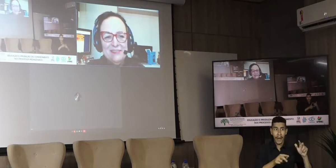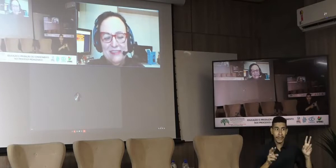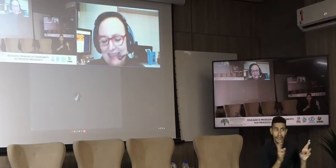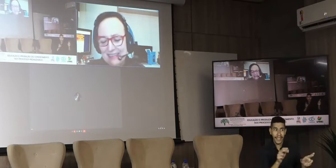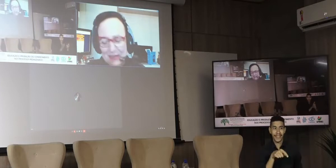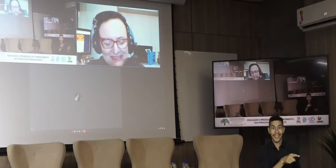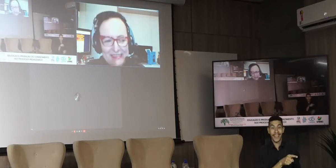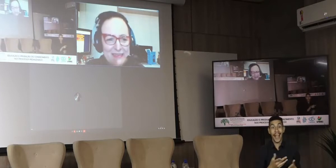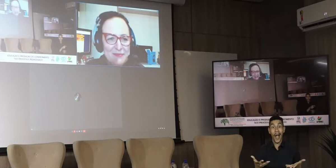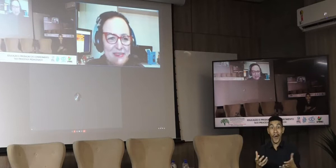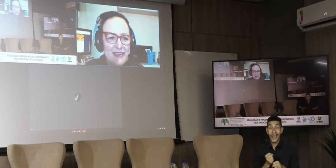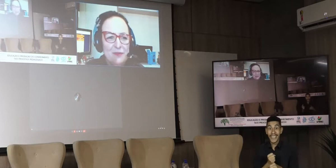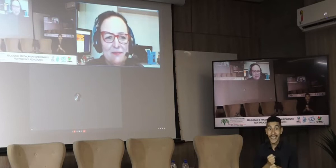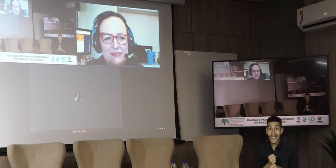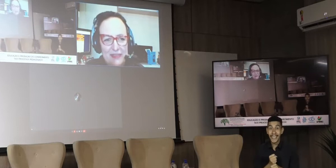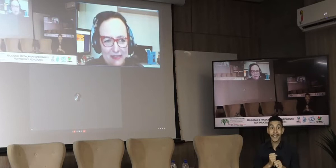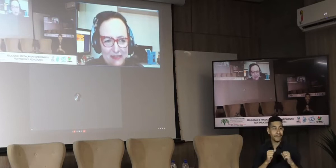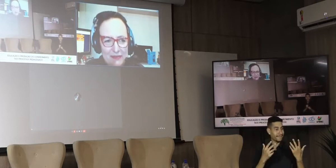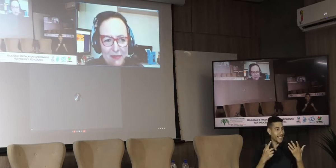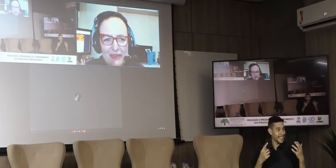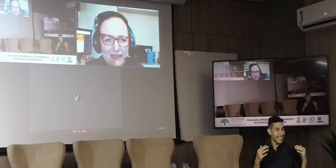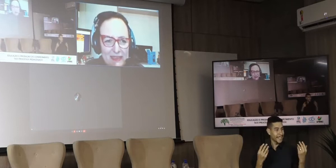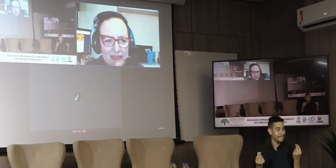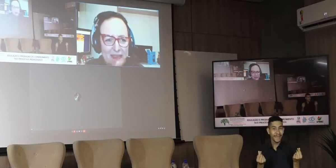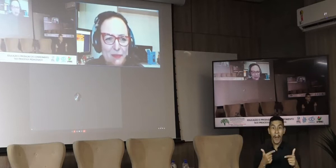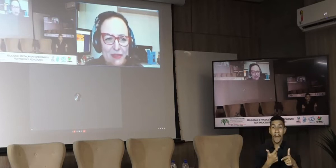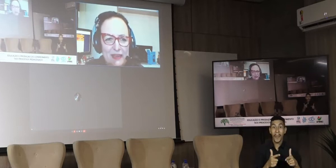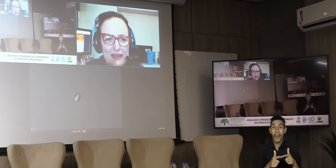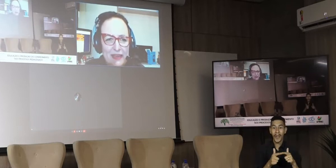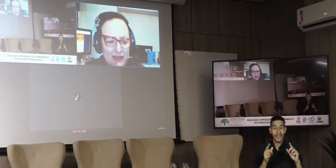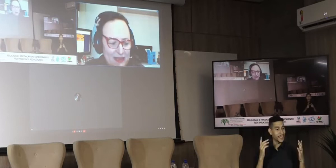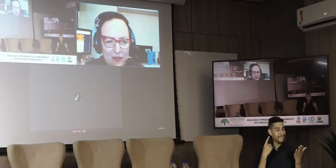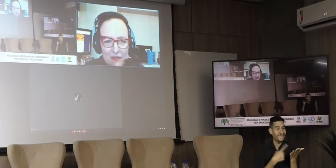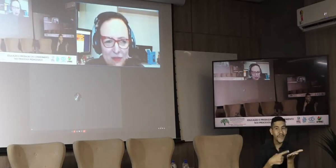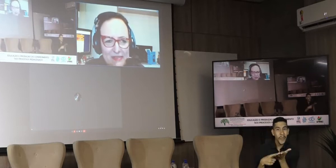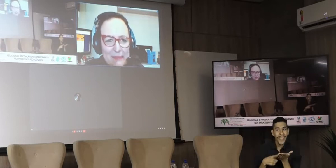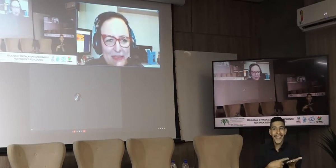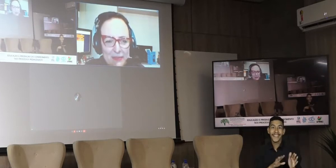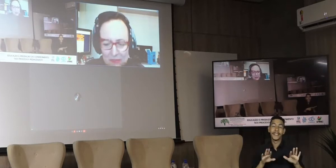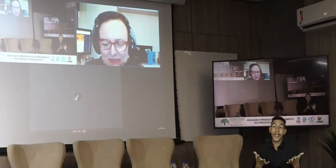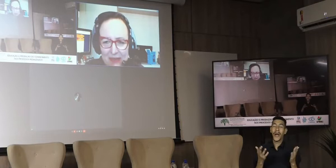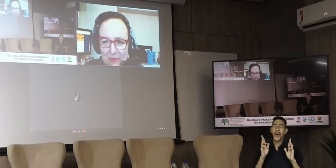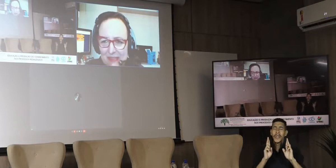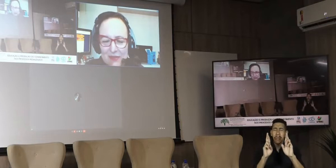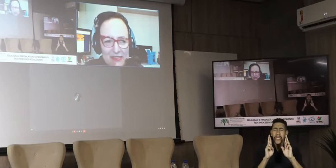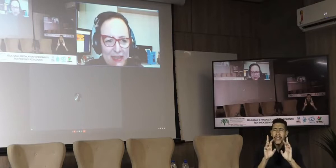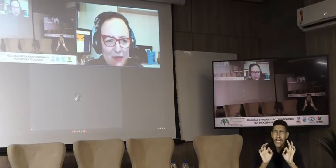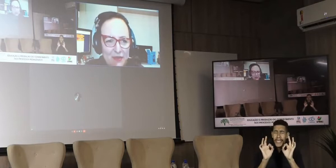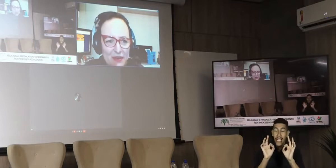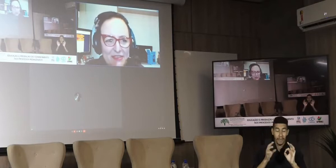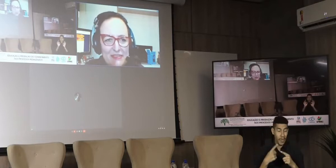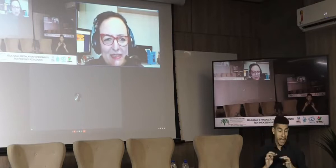as atividades Que nós já tínhamos Aqui com vocês Então é uma alegria Estar aqui Poder Torcer Para que dê tudo certo Com as questões